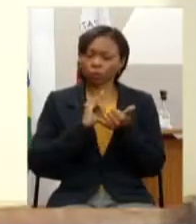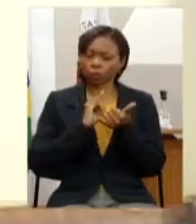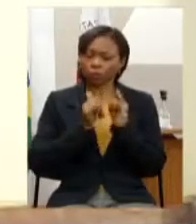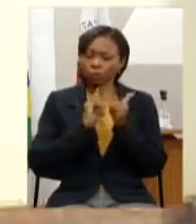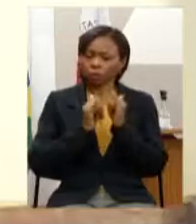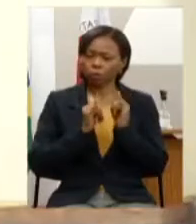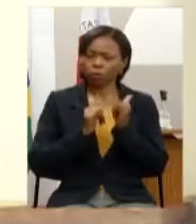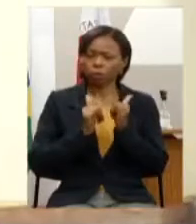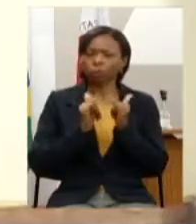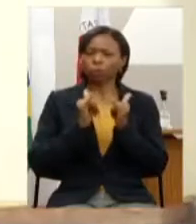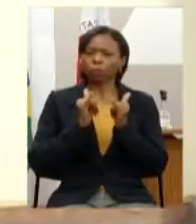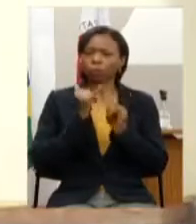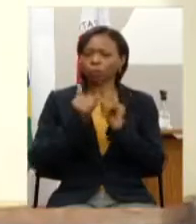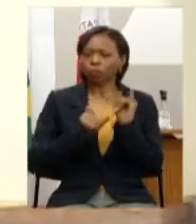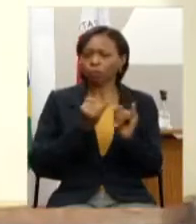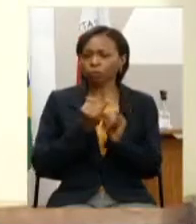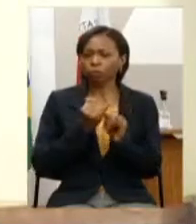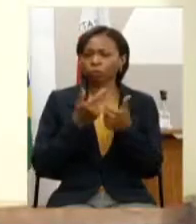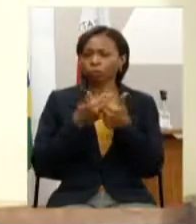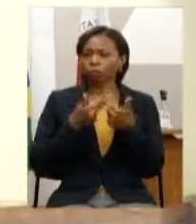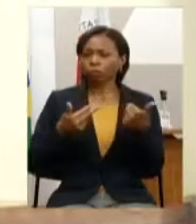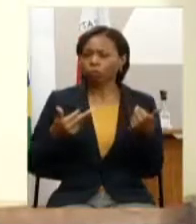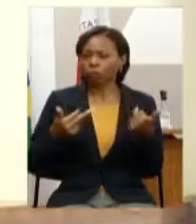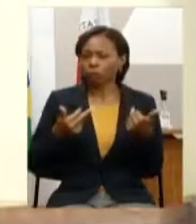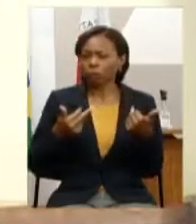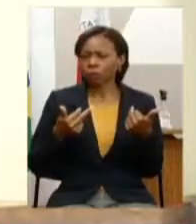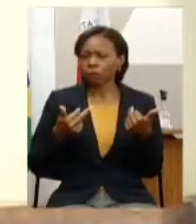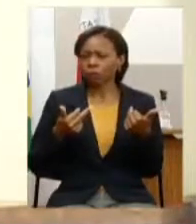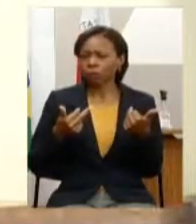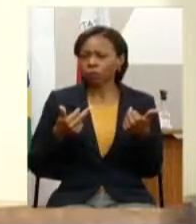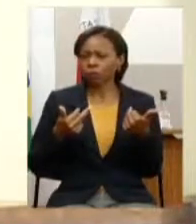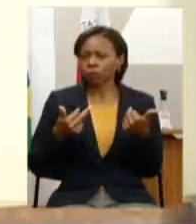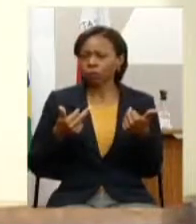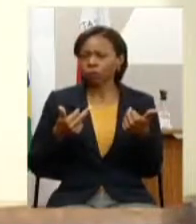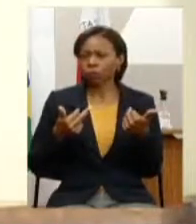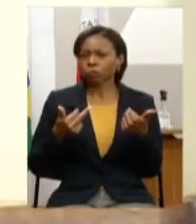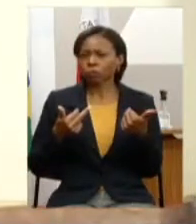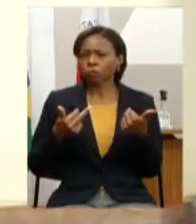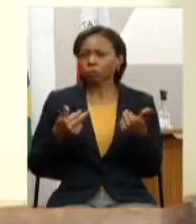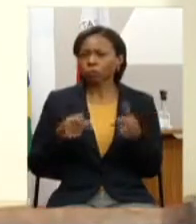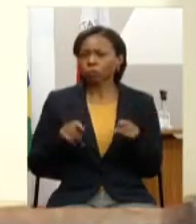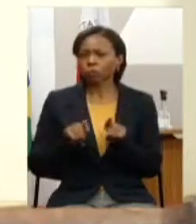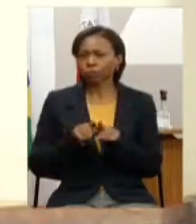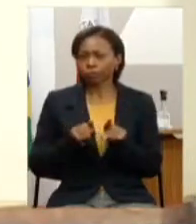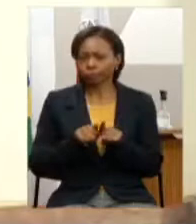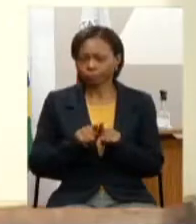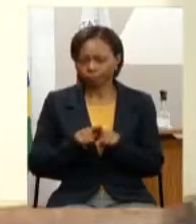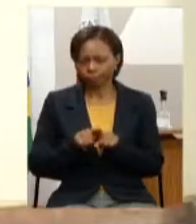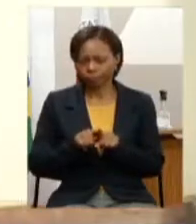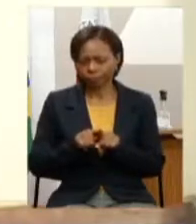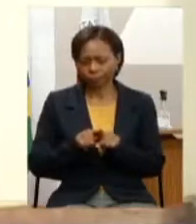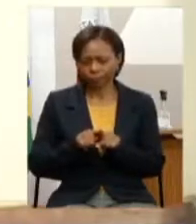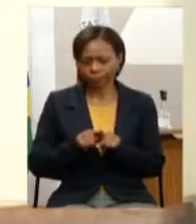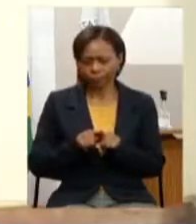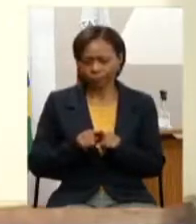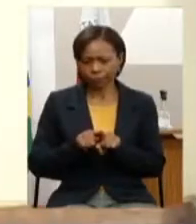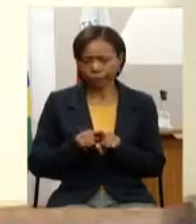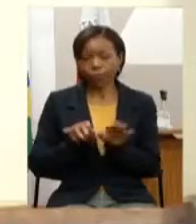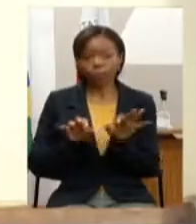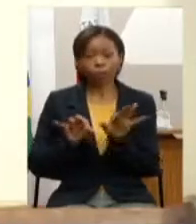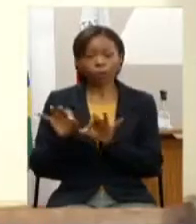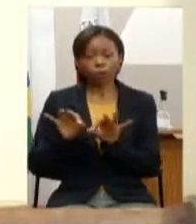de após de seguro agrícola subvencionados subvencionadas no âmbito do programa